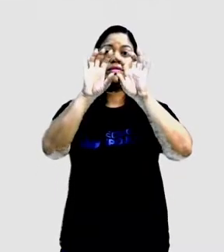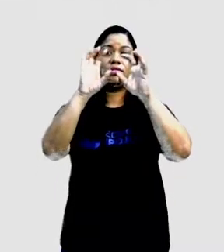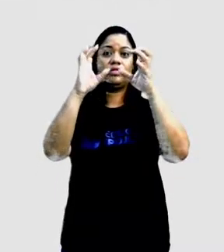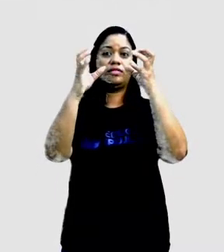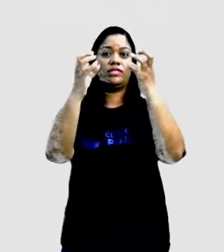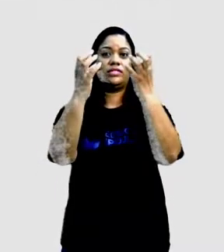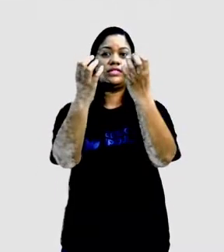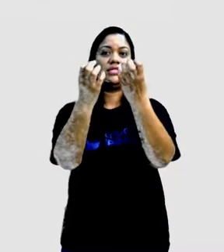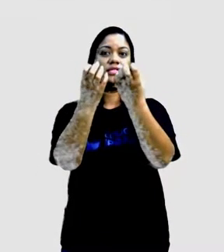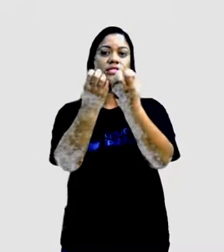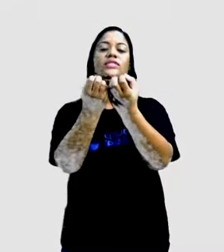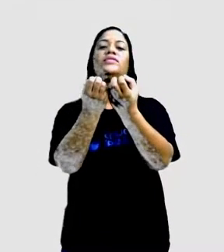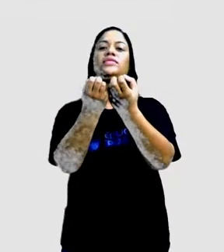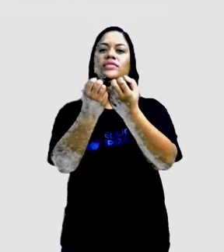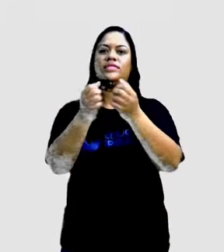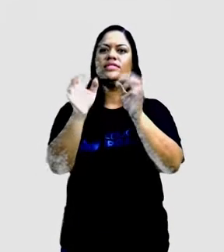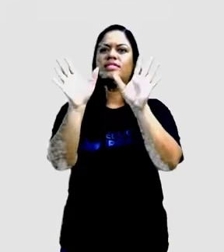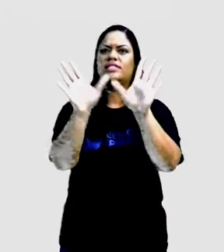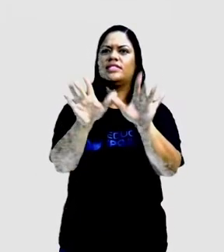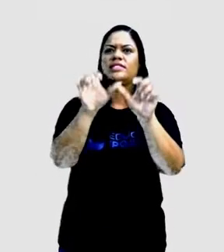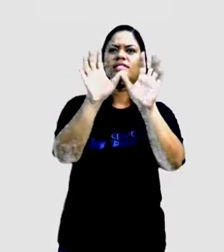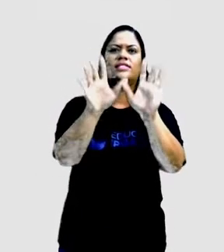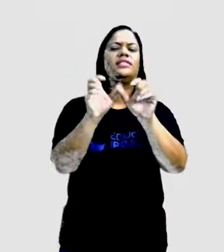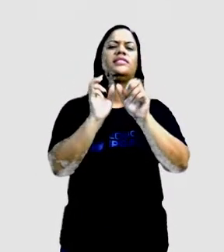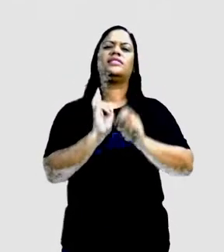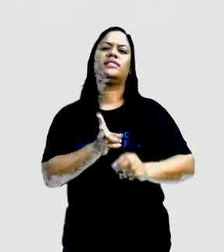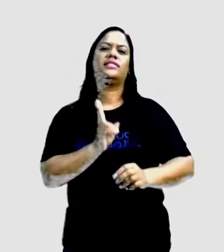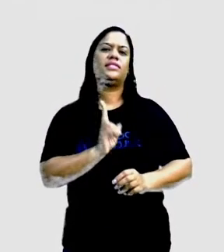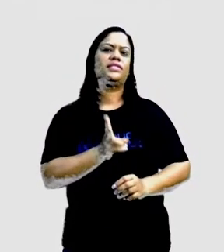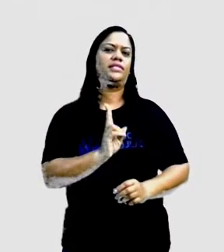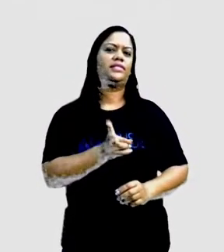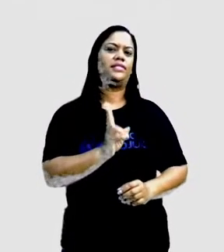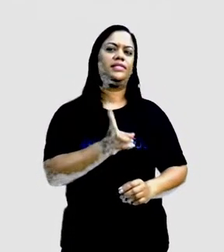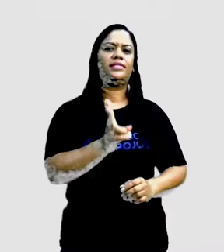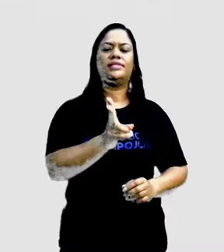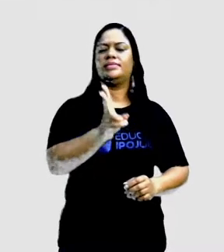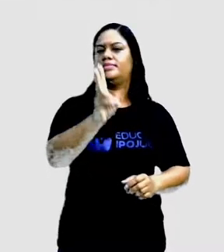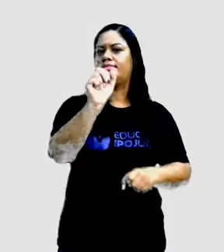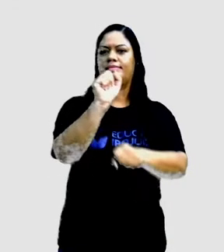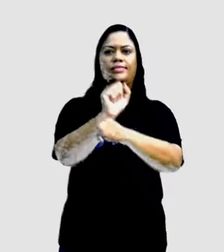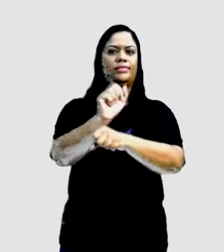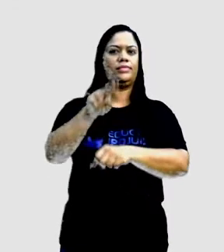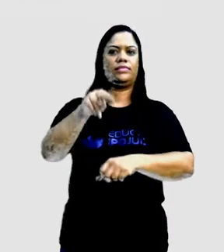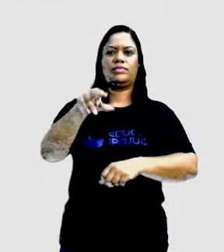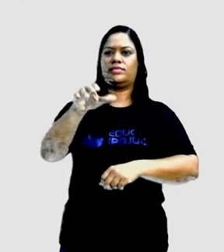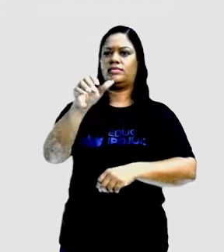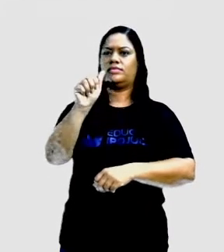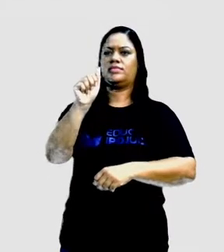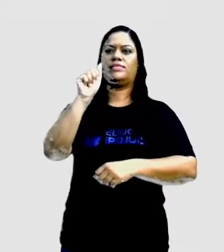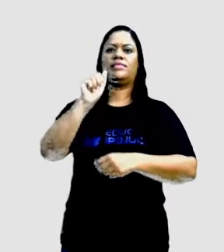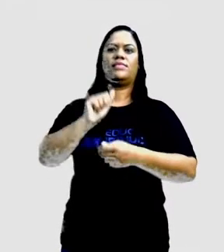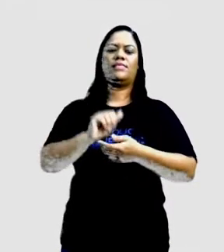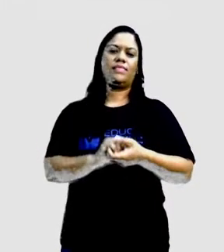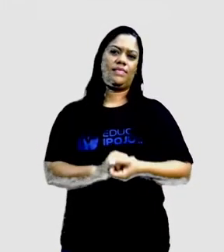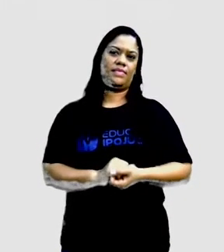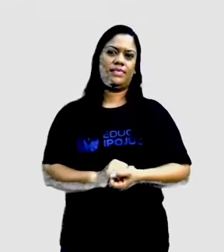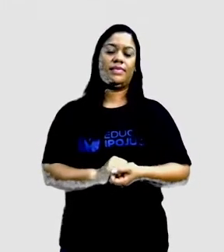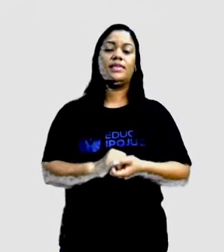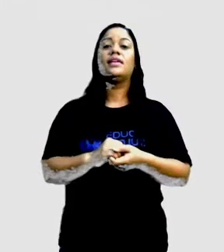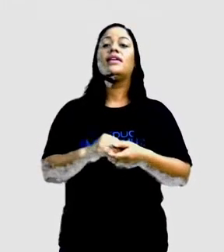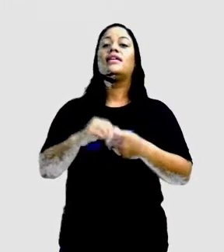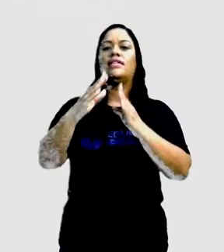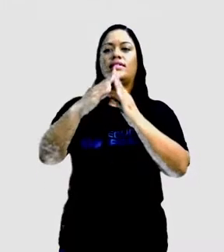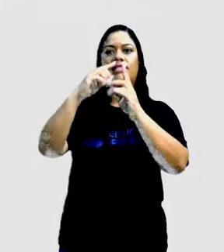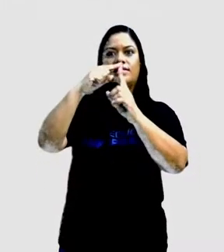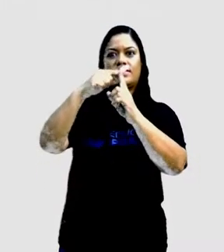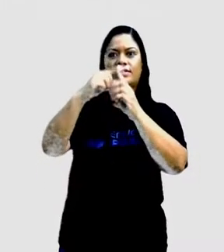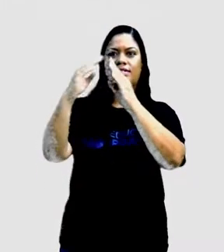vêm, nuvens e asas, não param nunca, nem um só segundo. E fica a torre sobre as velhas casas.